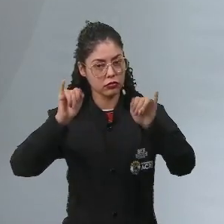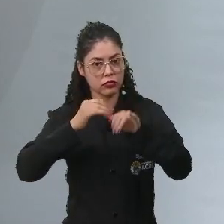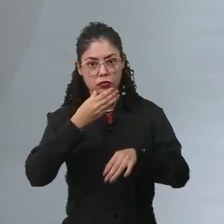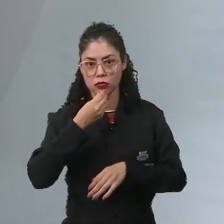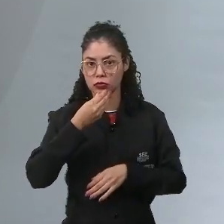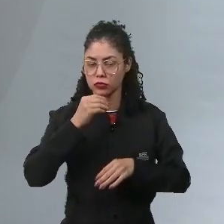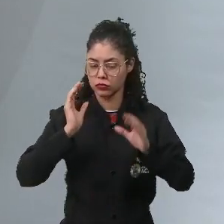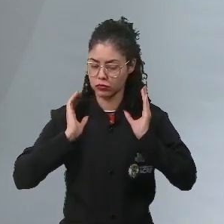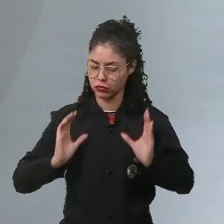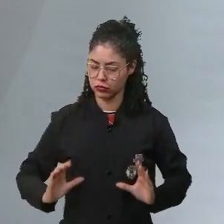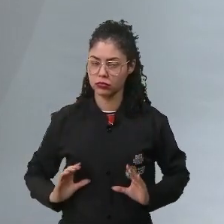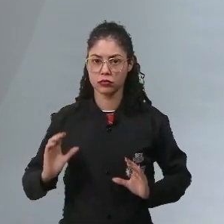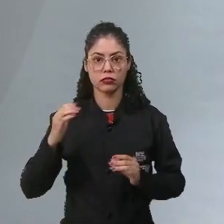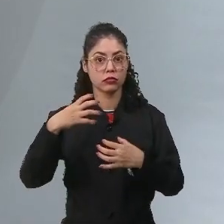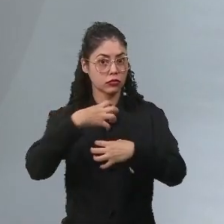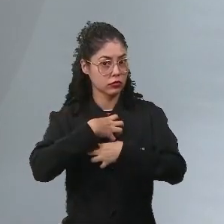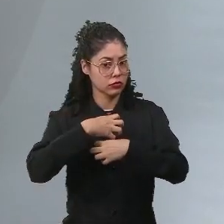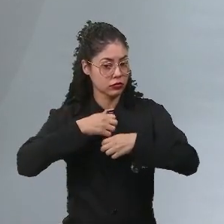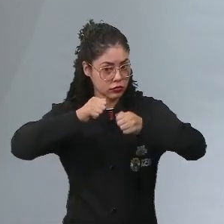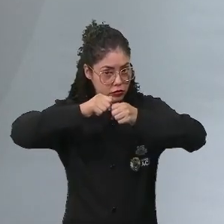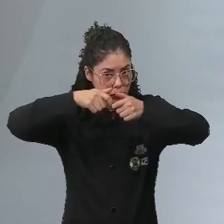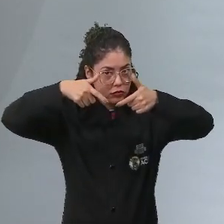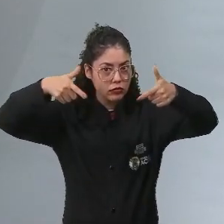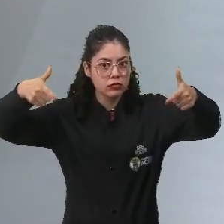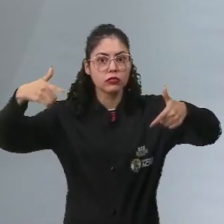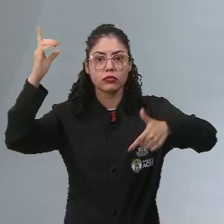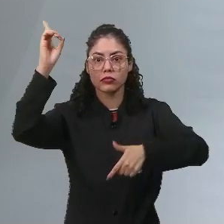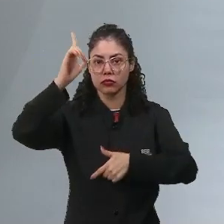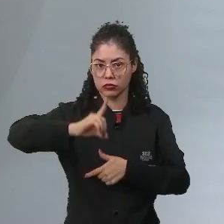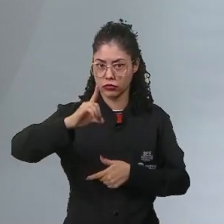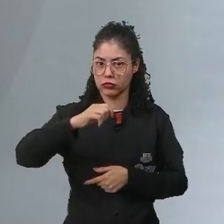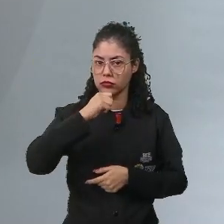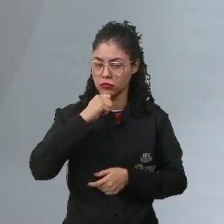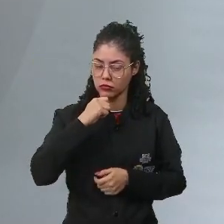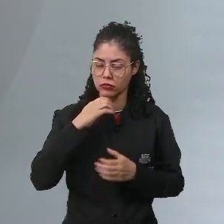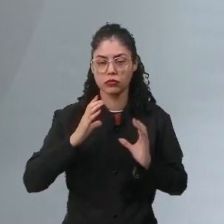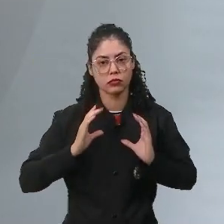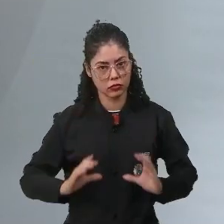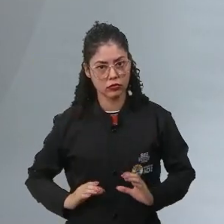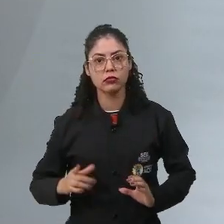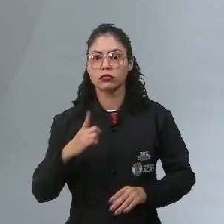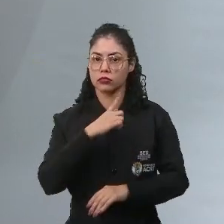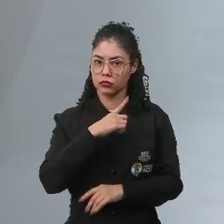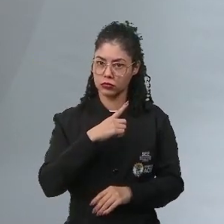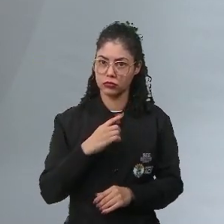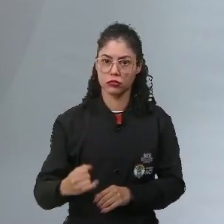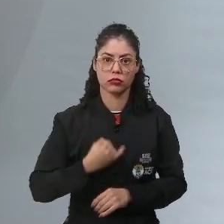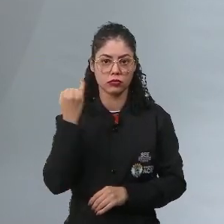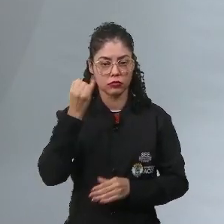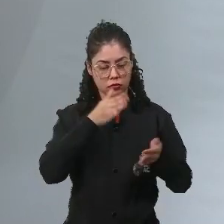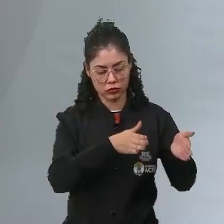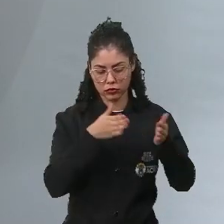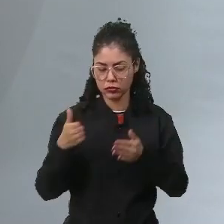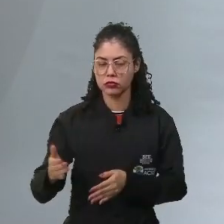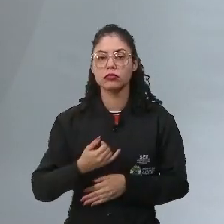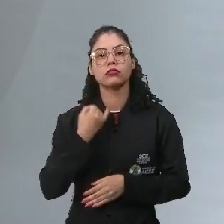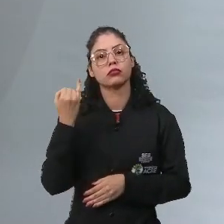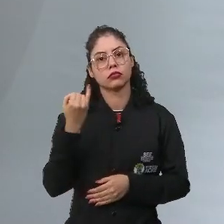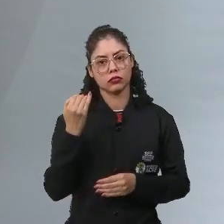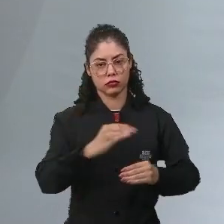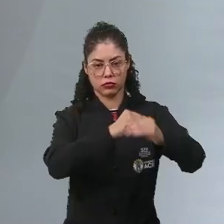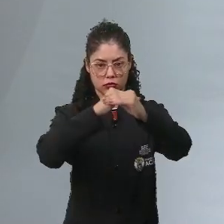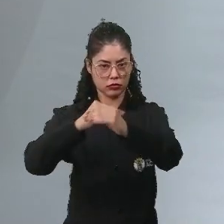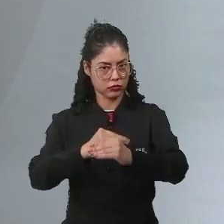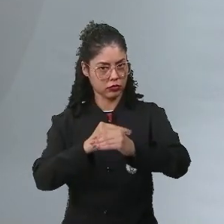ela vem com o sentido de ampliar a noção de direitos, que os cidadãos vão ter a partir de então, e principalmente trazer o princípio da